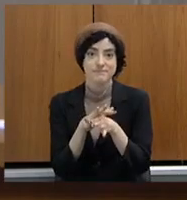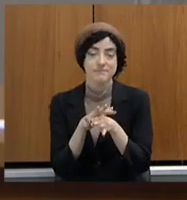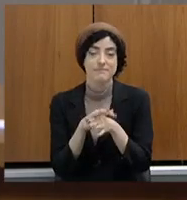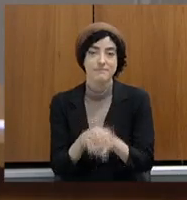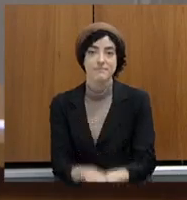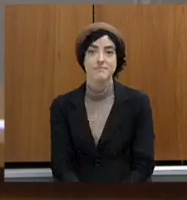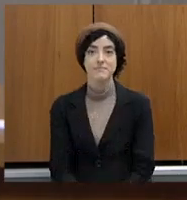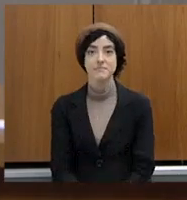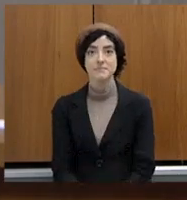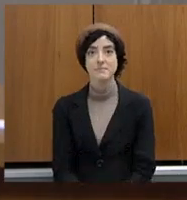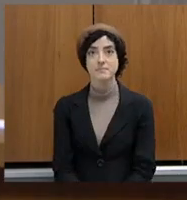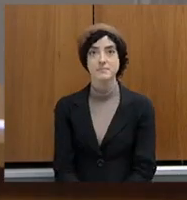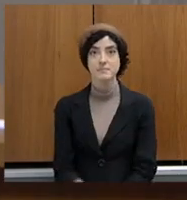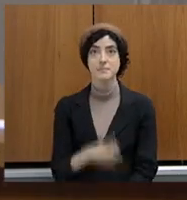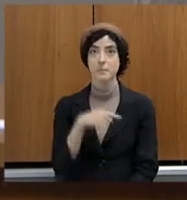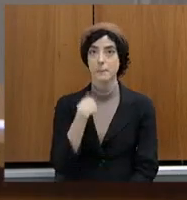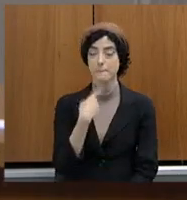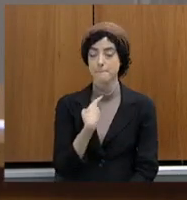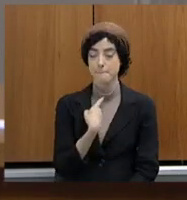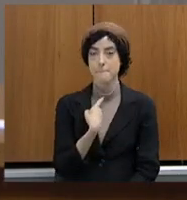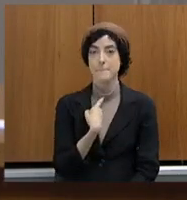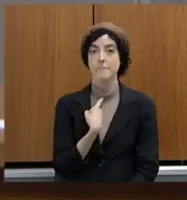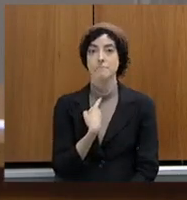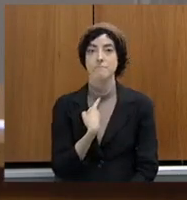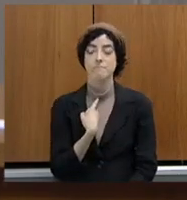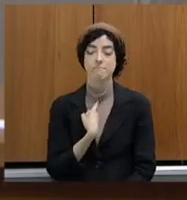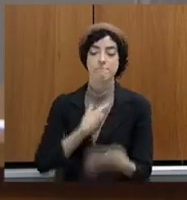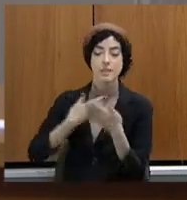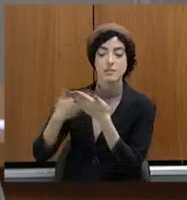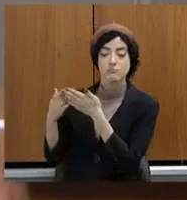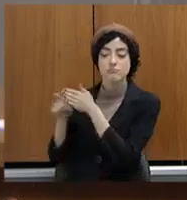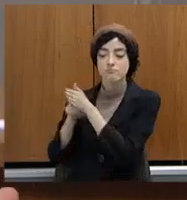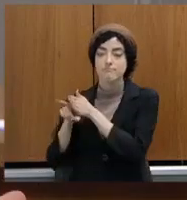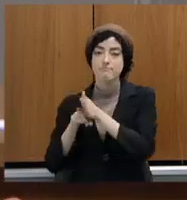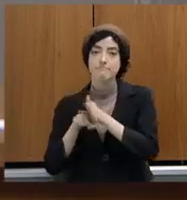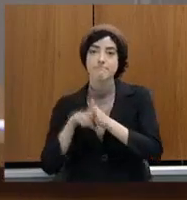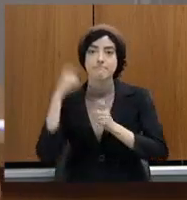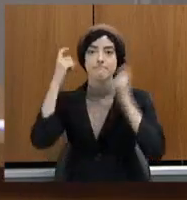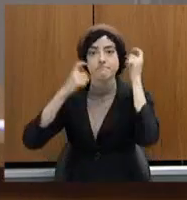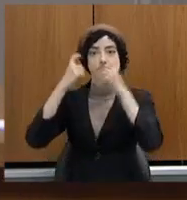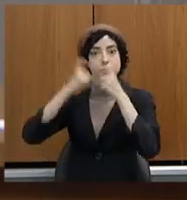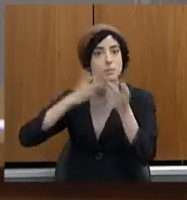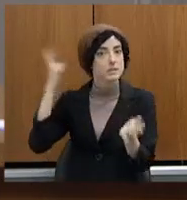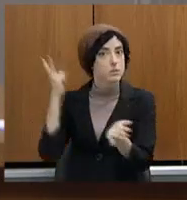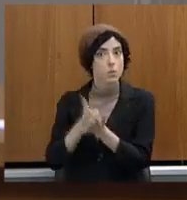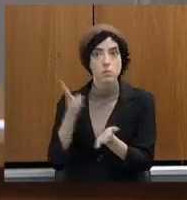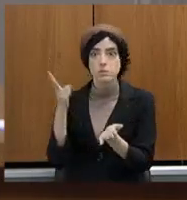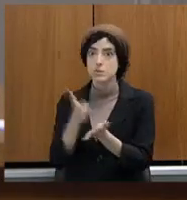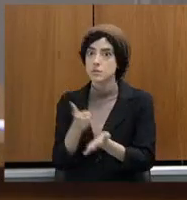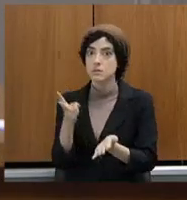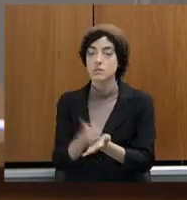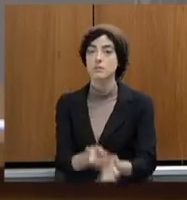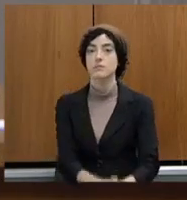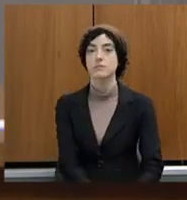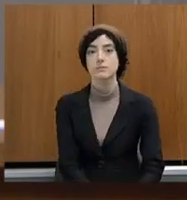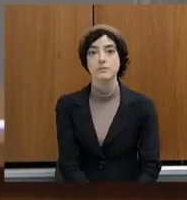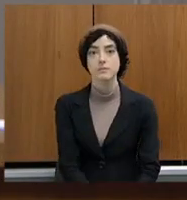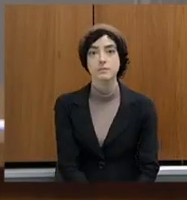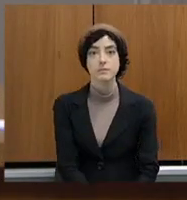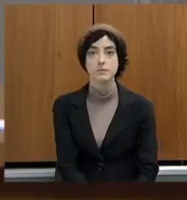preparados aí, com as nossas equipes, estudando a preocupação permanente. Ainda sem me